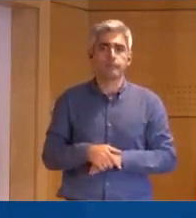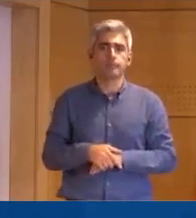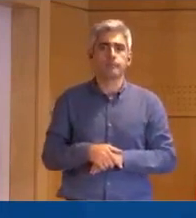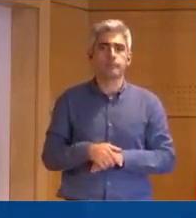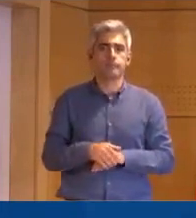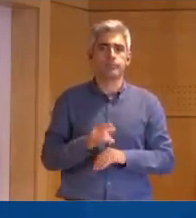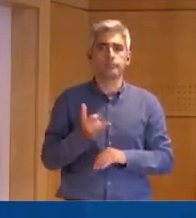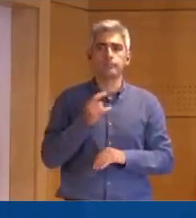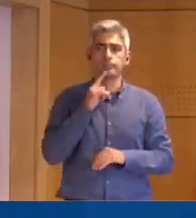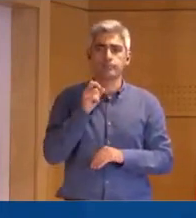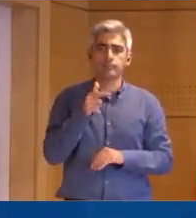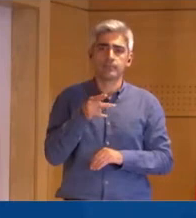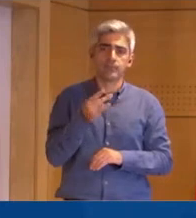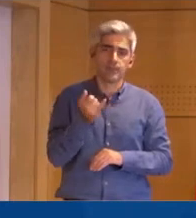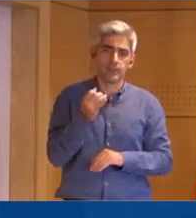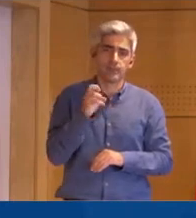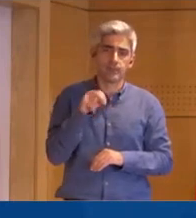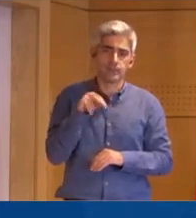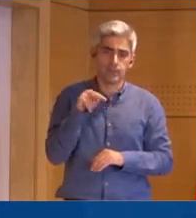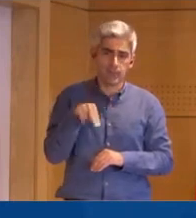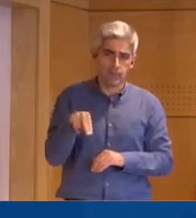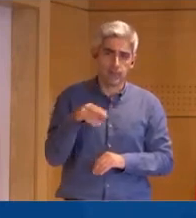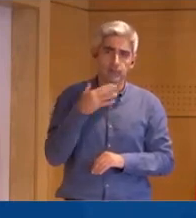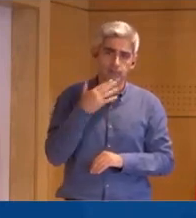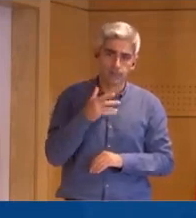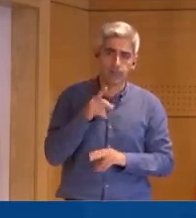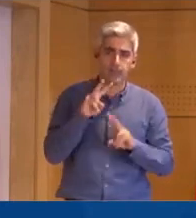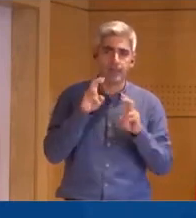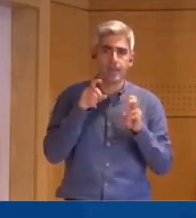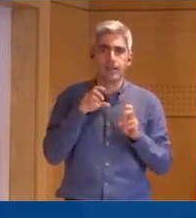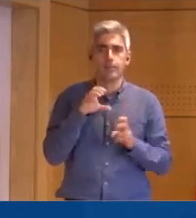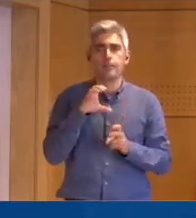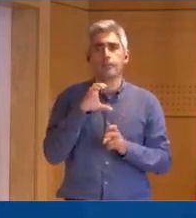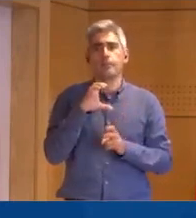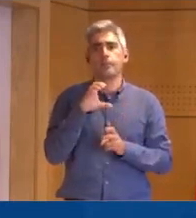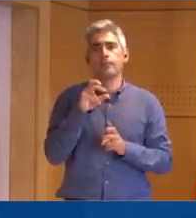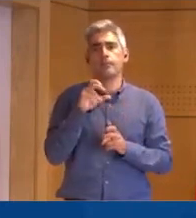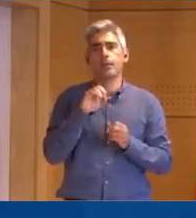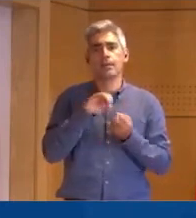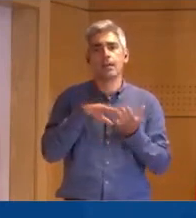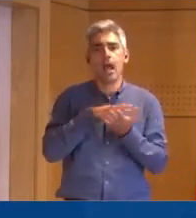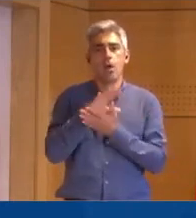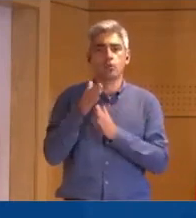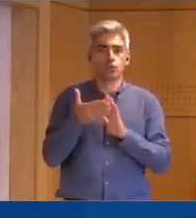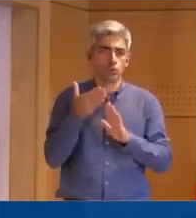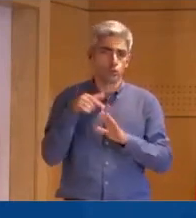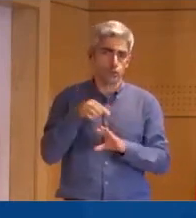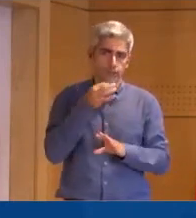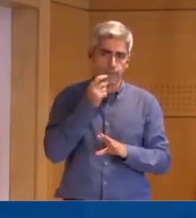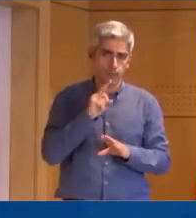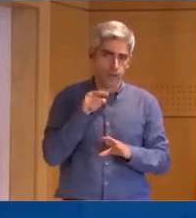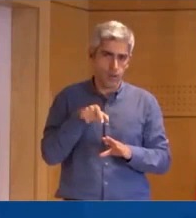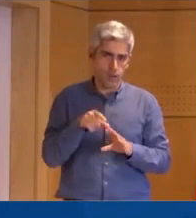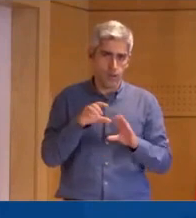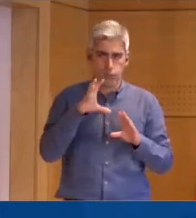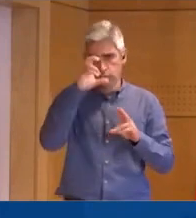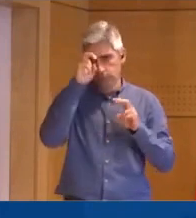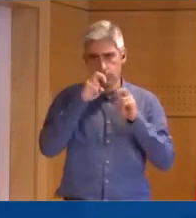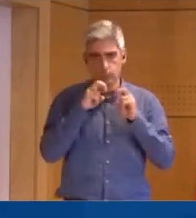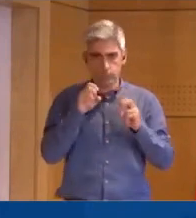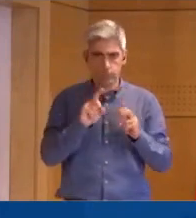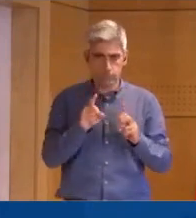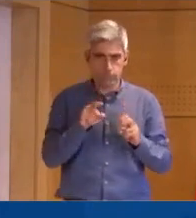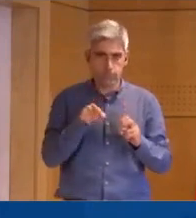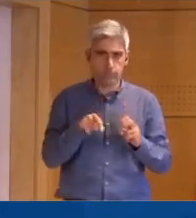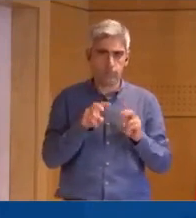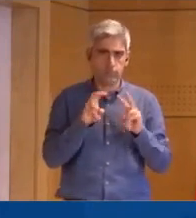A próxima questão é da TVI-CNN, por favor. Sim, portanto, presumo que o tema do caos nas urgências não tenha sido abordado aqui neste Conselho de Ministros,